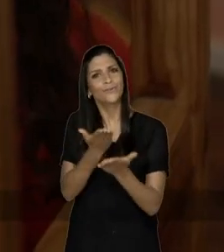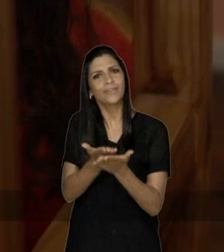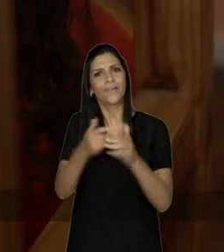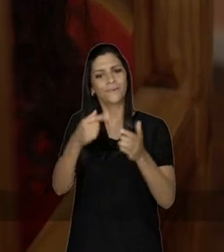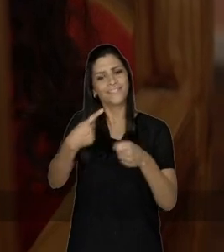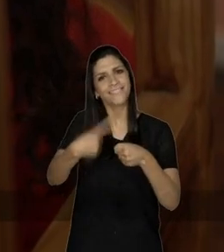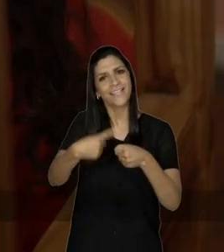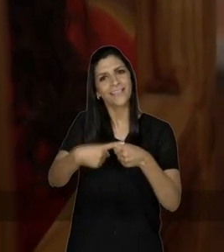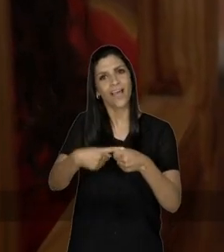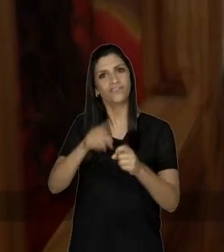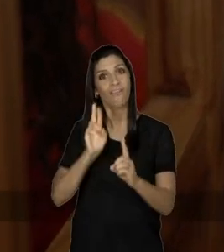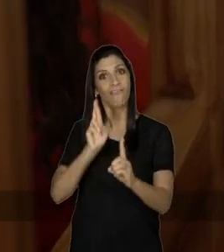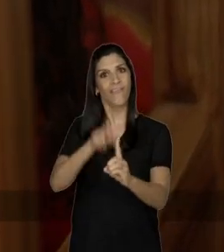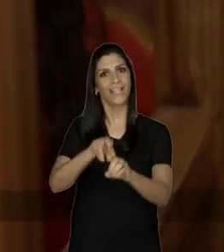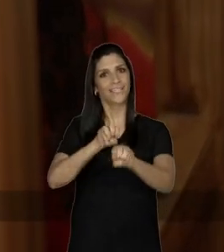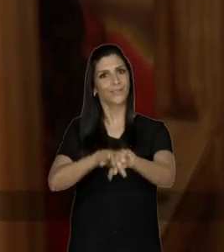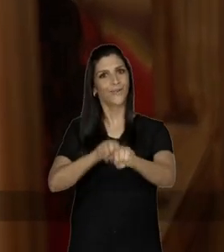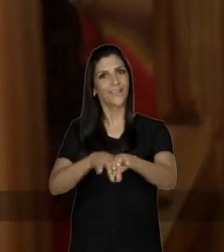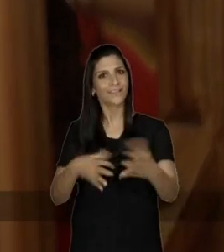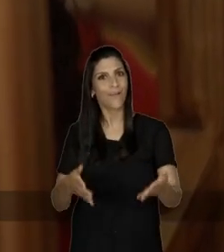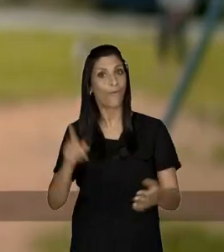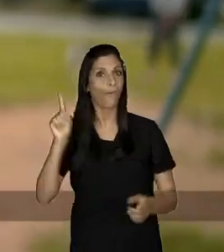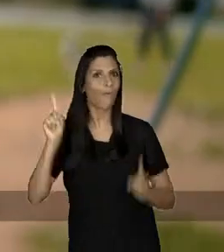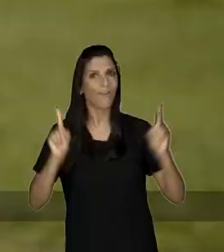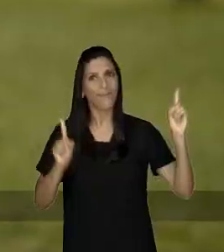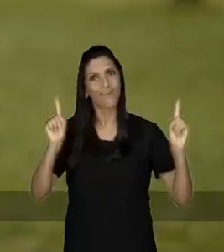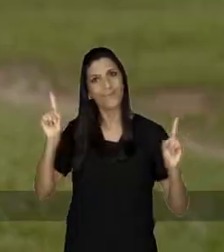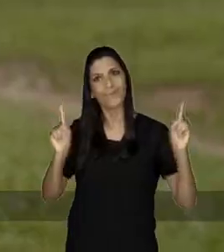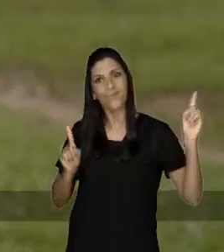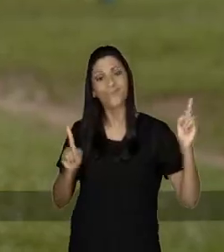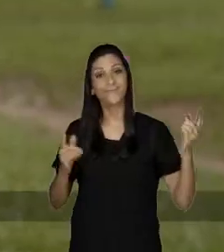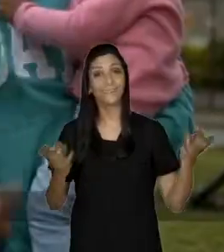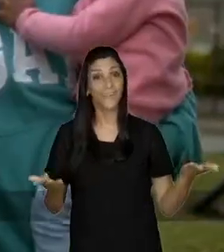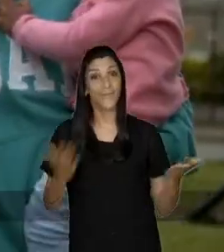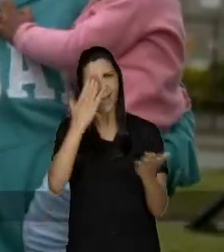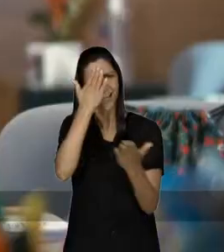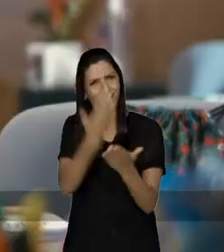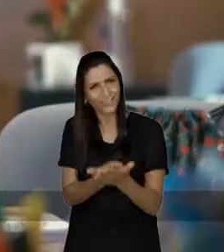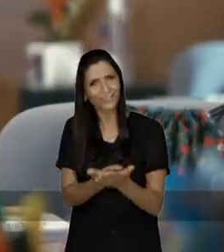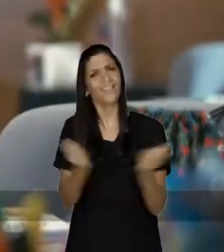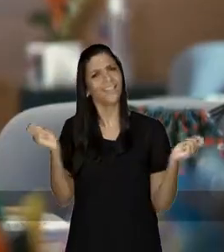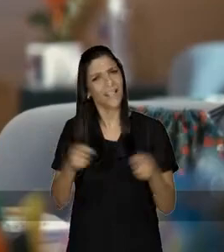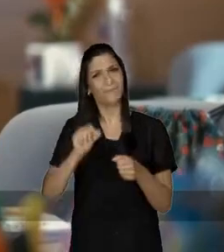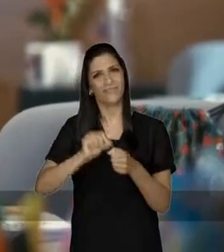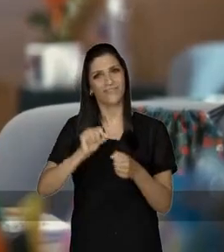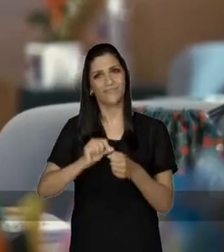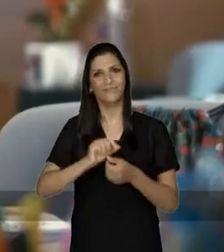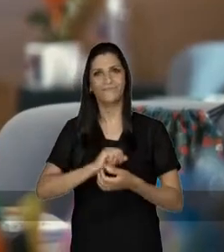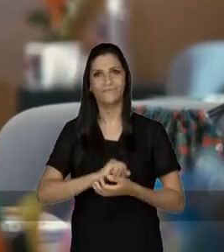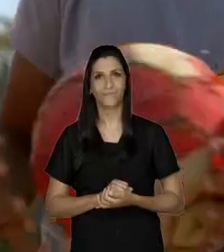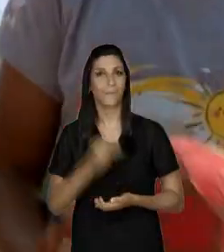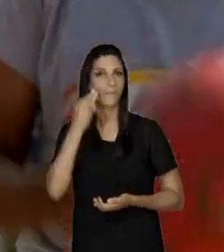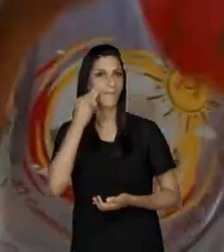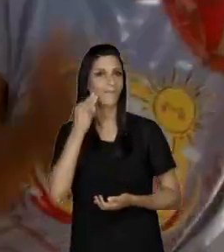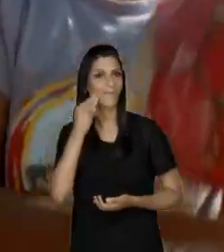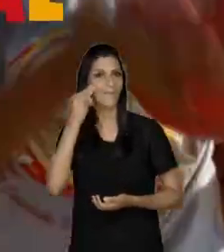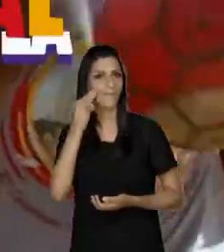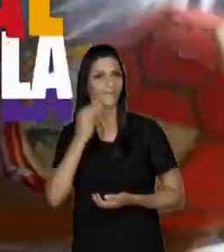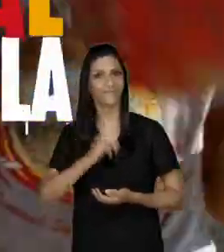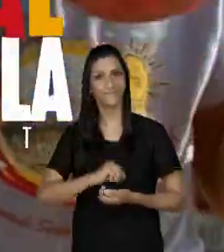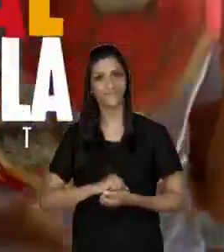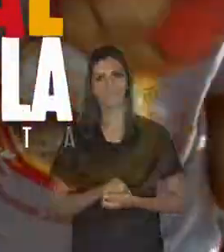é que quer estudar numa cidade que vai ter referência em educação? Eu! Eu! Eu! Eu! Acredita. Tem como fazer. Vamos!